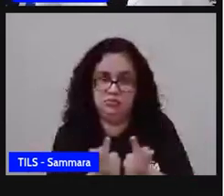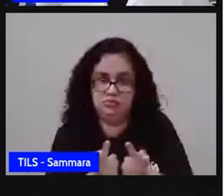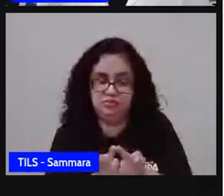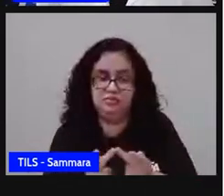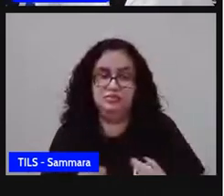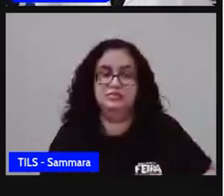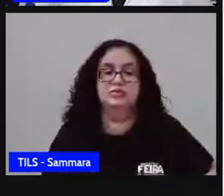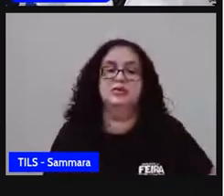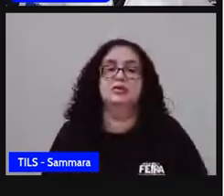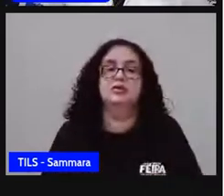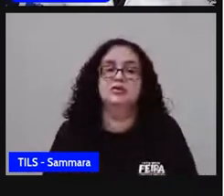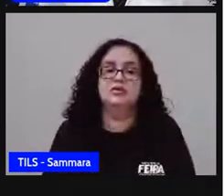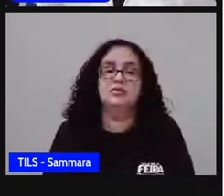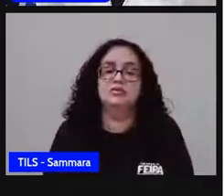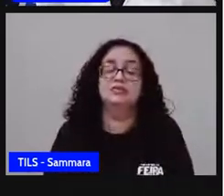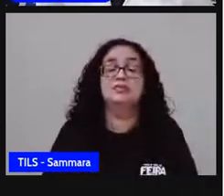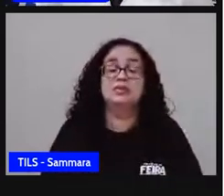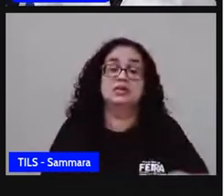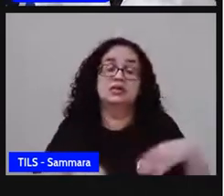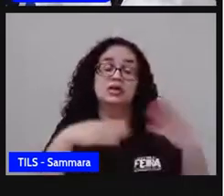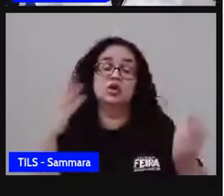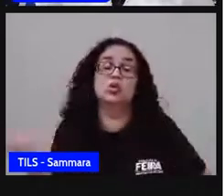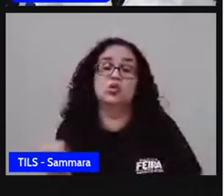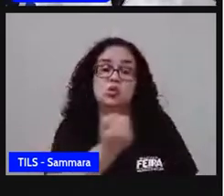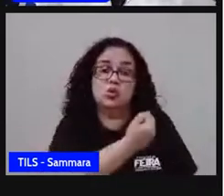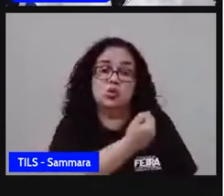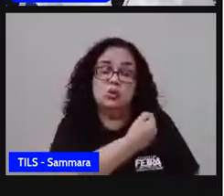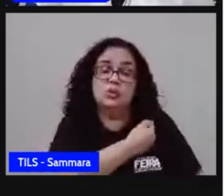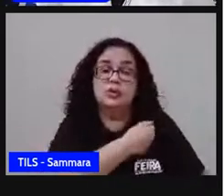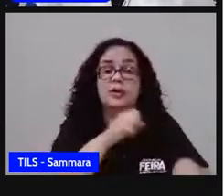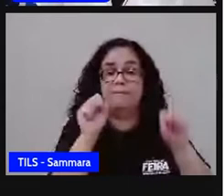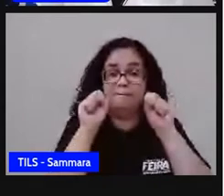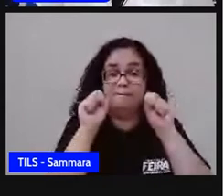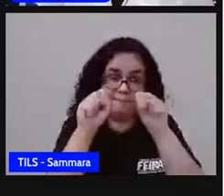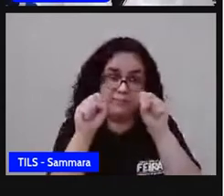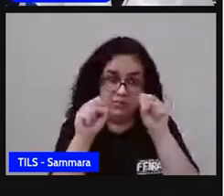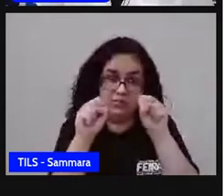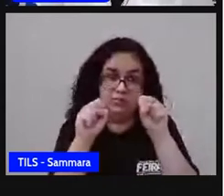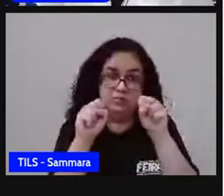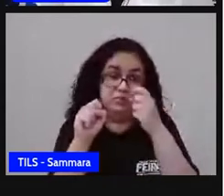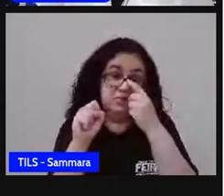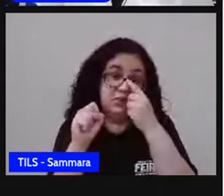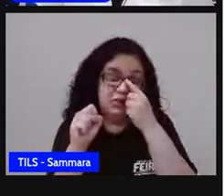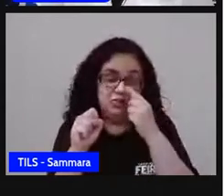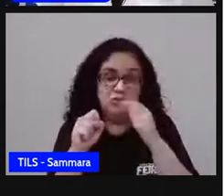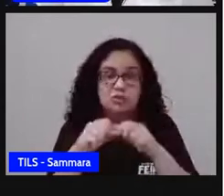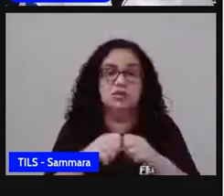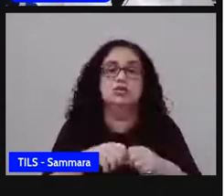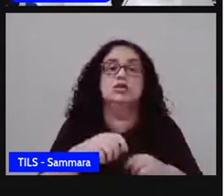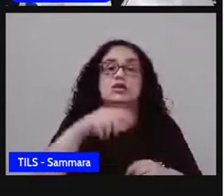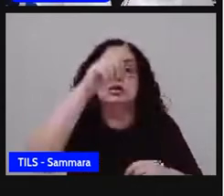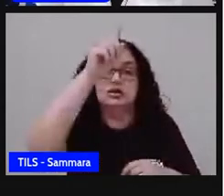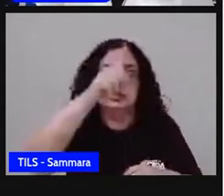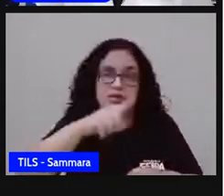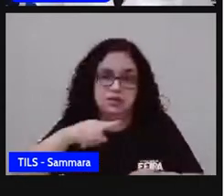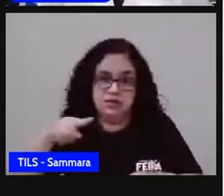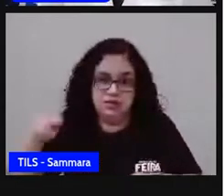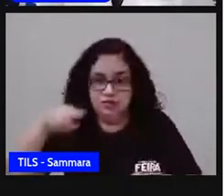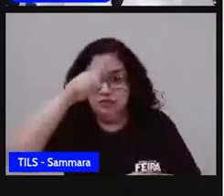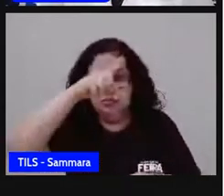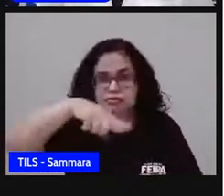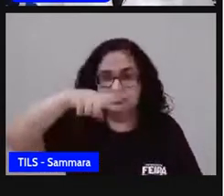né? Então, esses números podem aparecer assim, em forma de gráfico. E é isso que a gente vai ver,